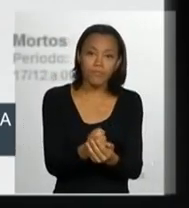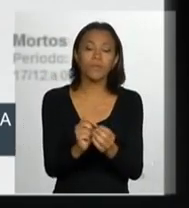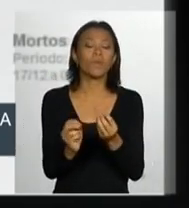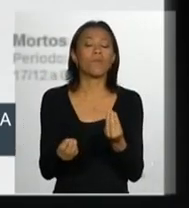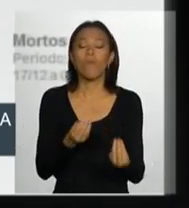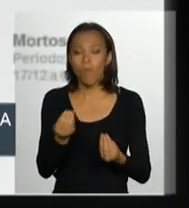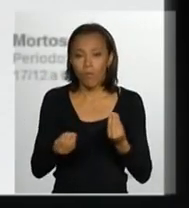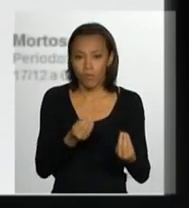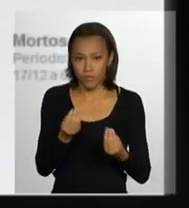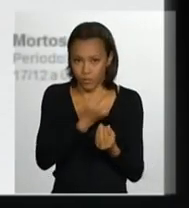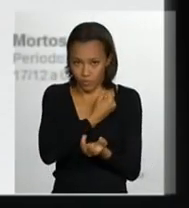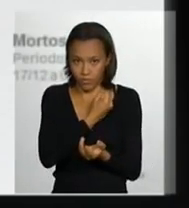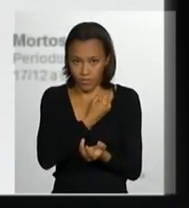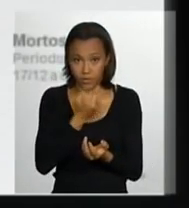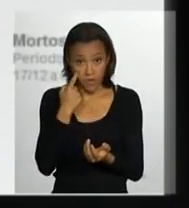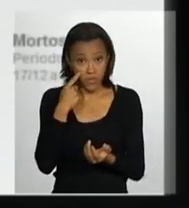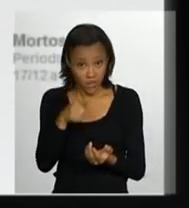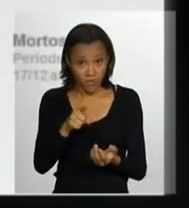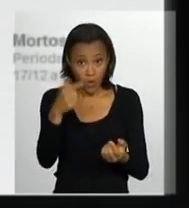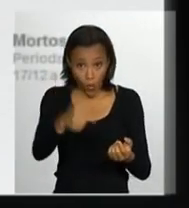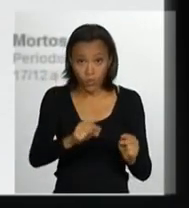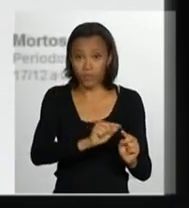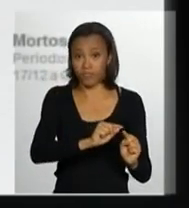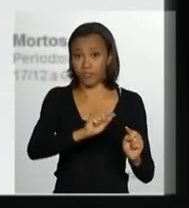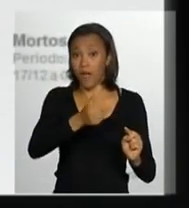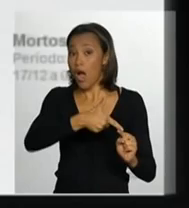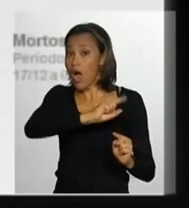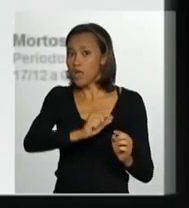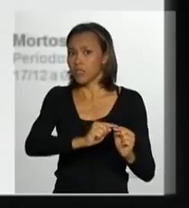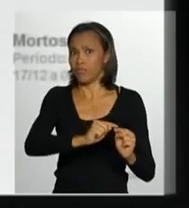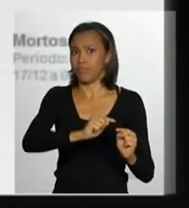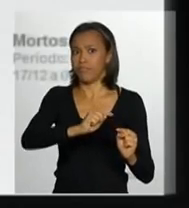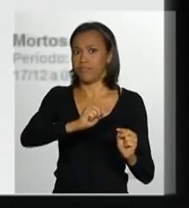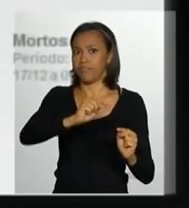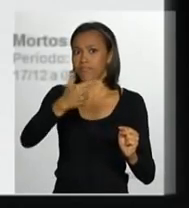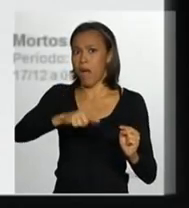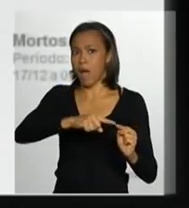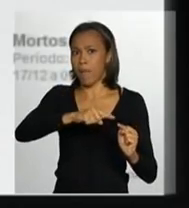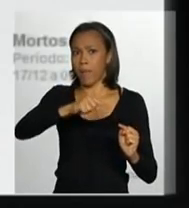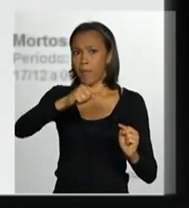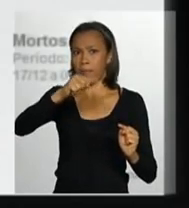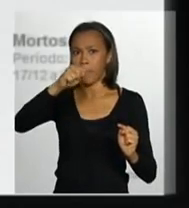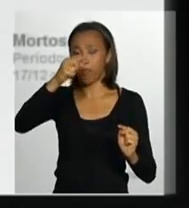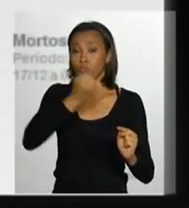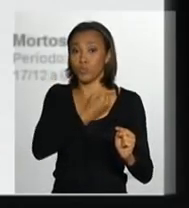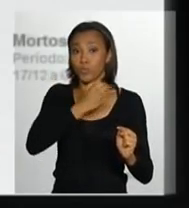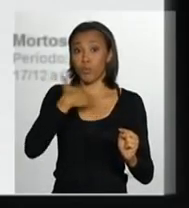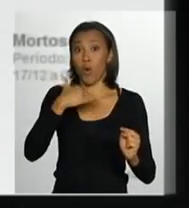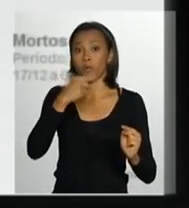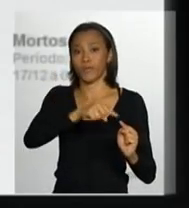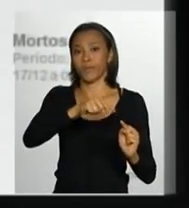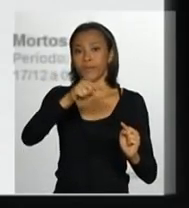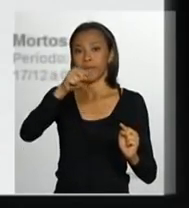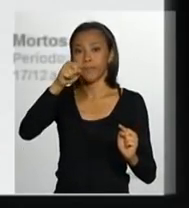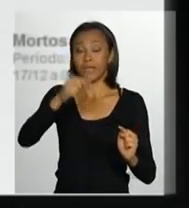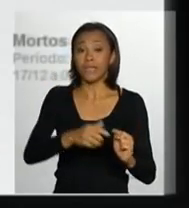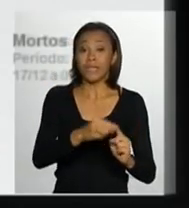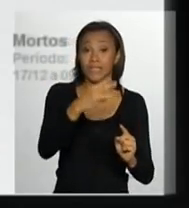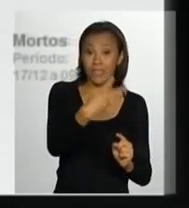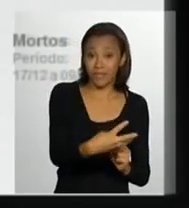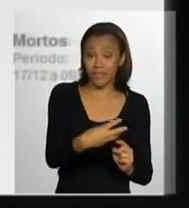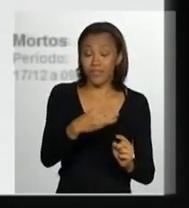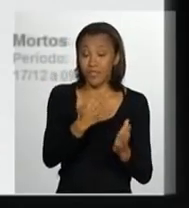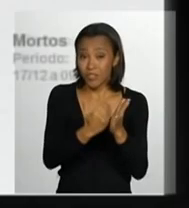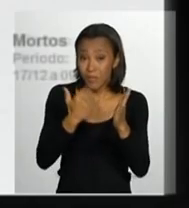Vejam, a mesma linha ascendente se projetava nos anos anteriores. Nós tínhamos um acréscimo de 13% de mortos nas